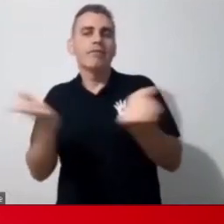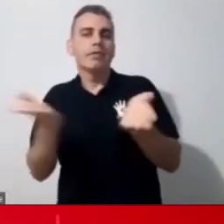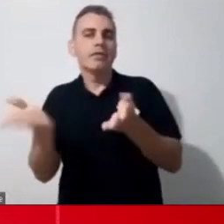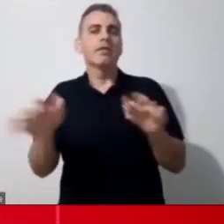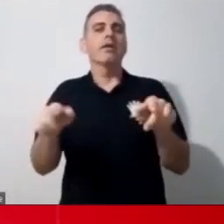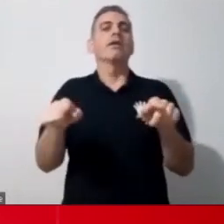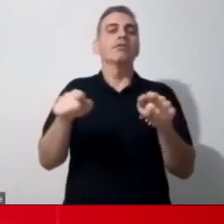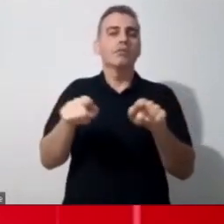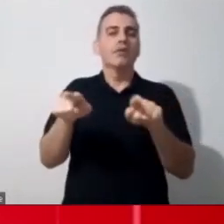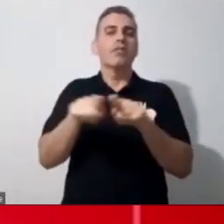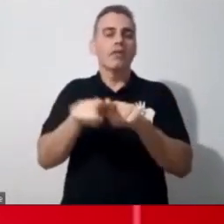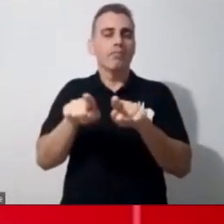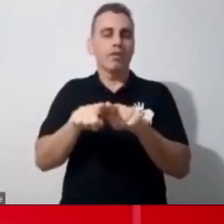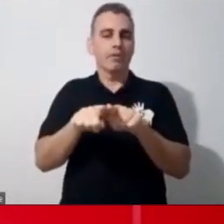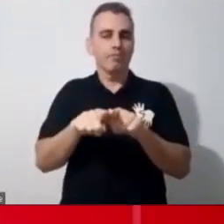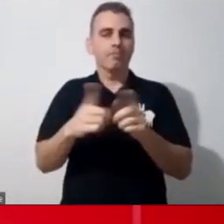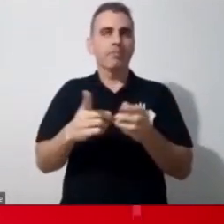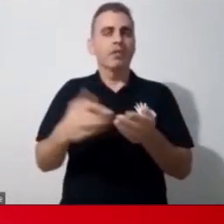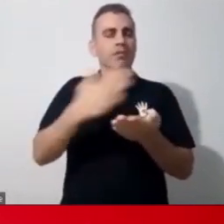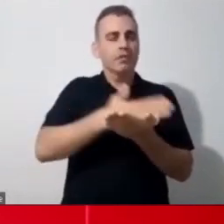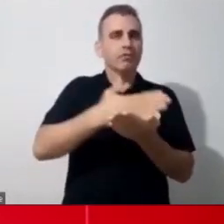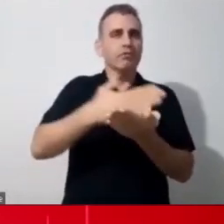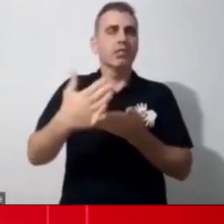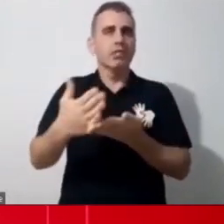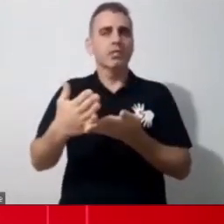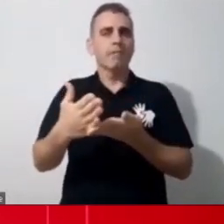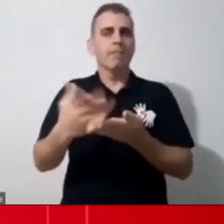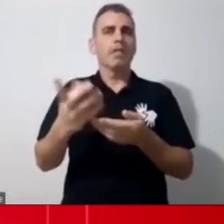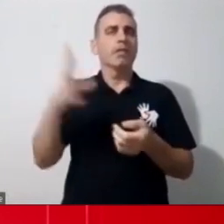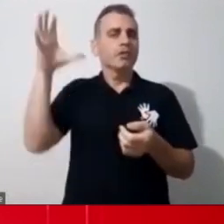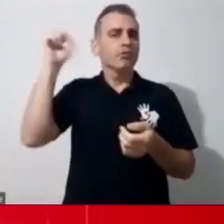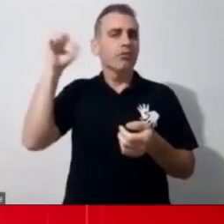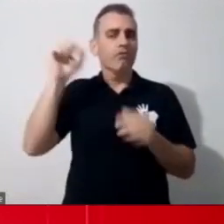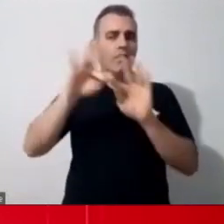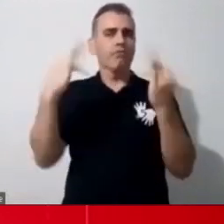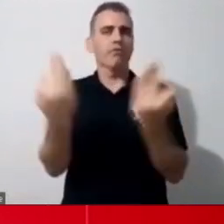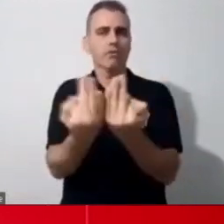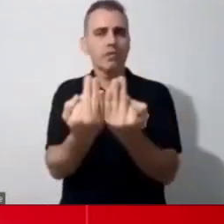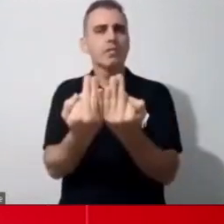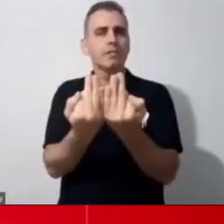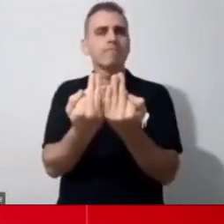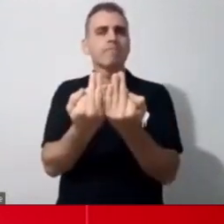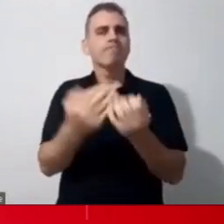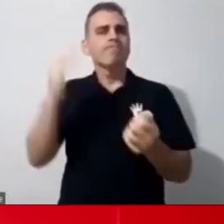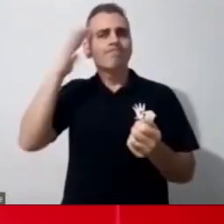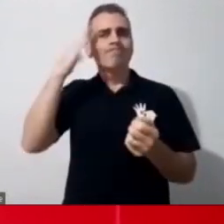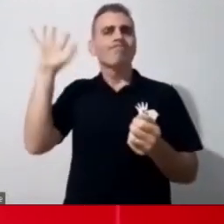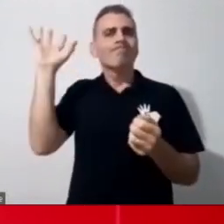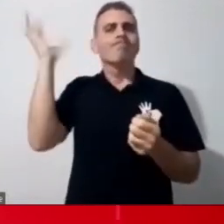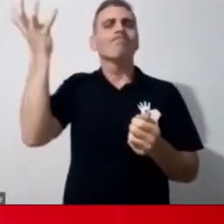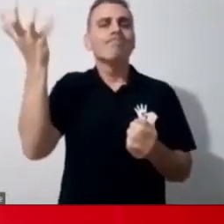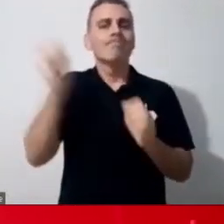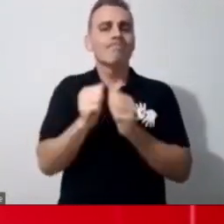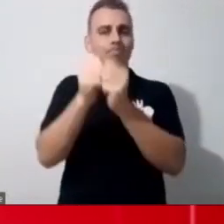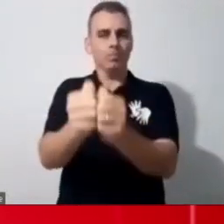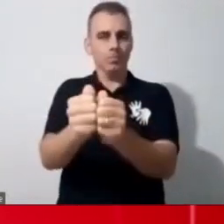da escuta e saber o que que tá acontecendo lá naquele meio, né. Nesse momento que tá sendo tão difícil,